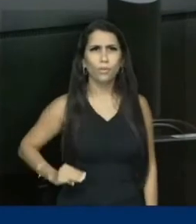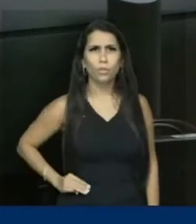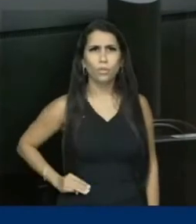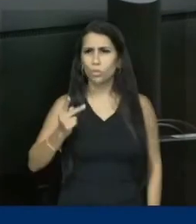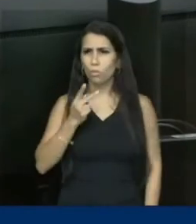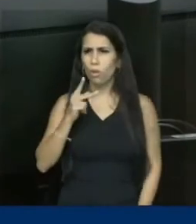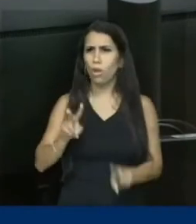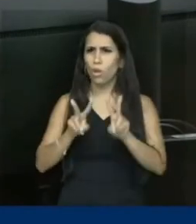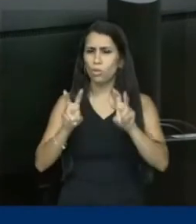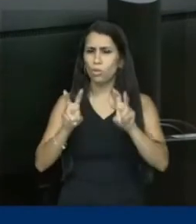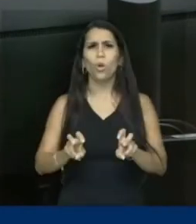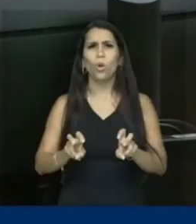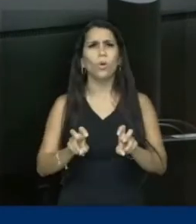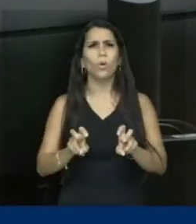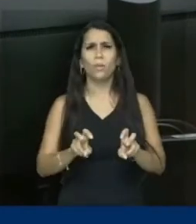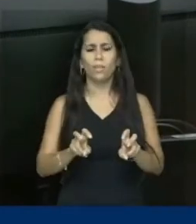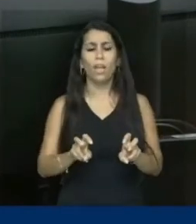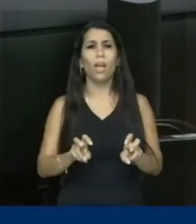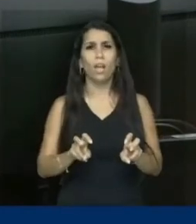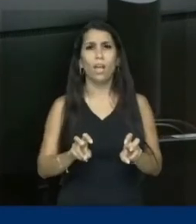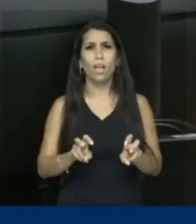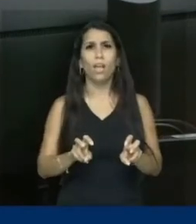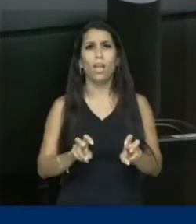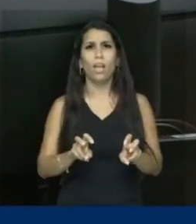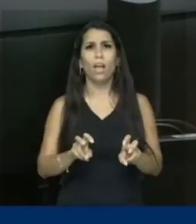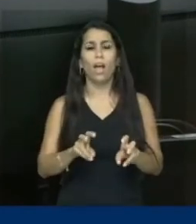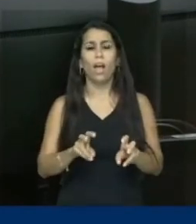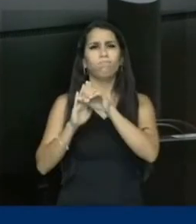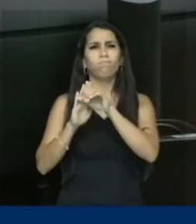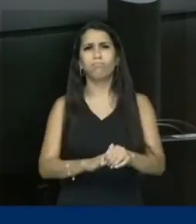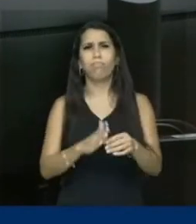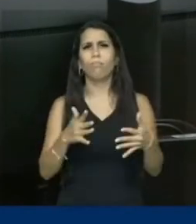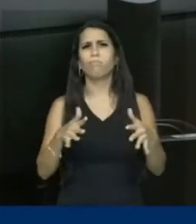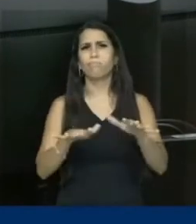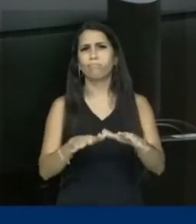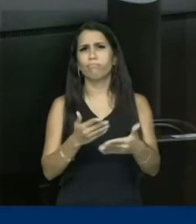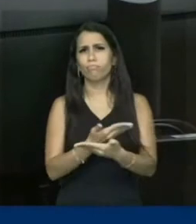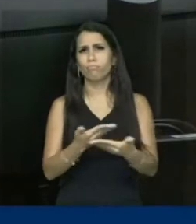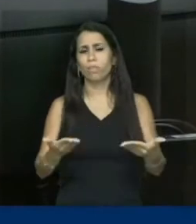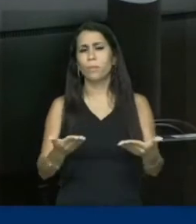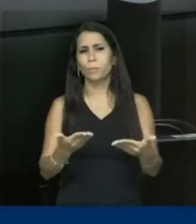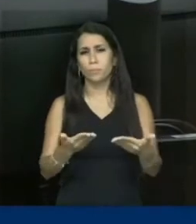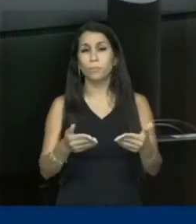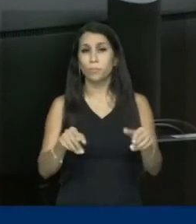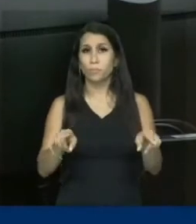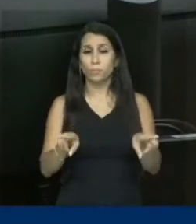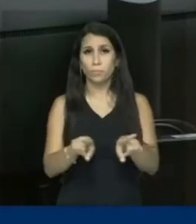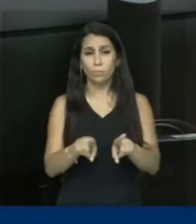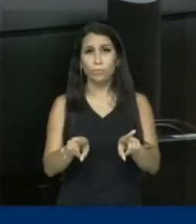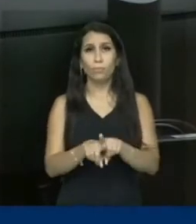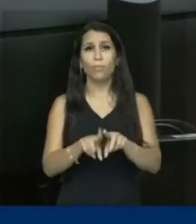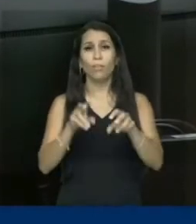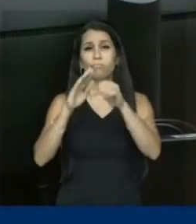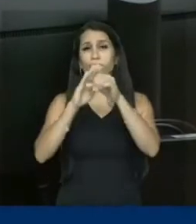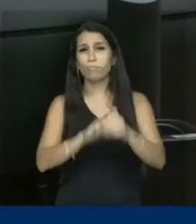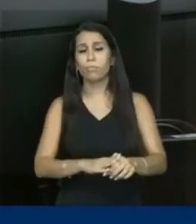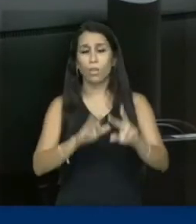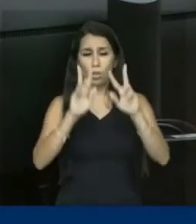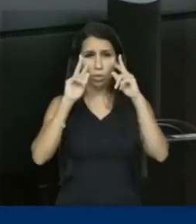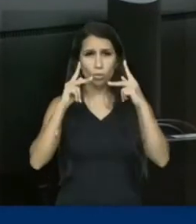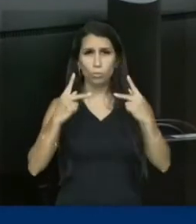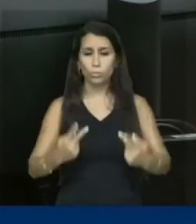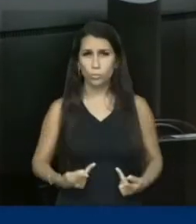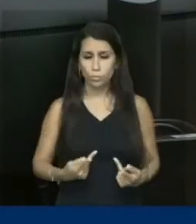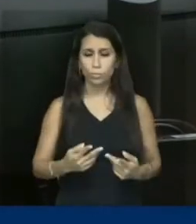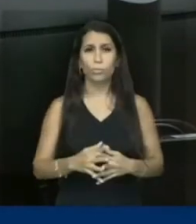que é a negação da inclusão, da educação inclusiva, que é a lógica de hierarquização dos próprios seres humanos nas nossas